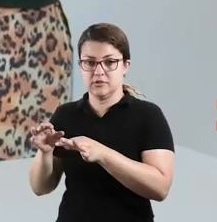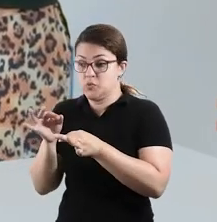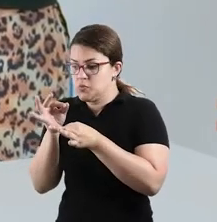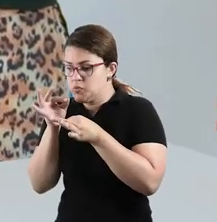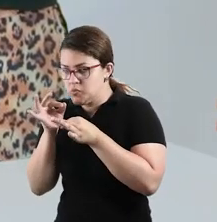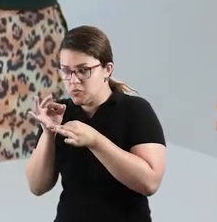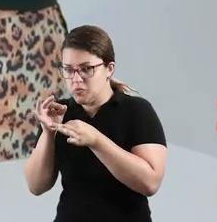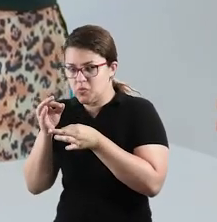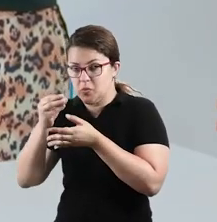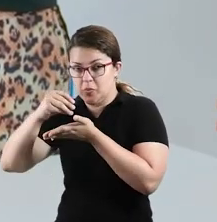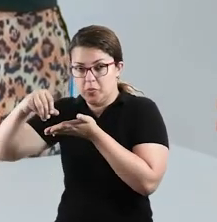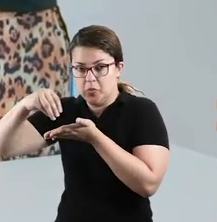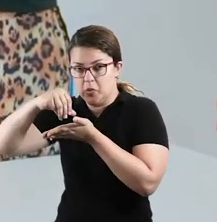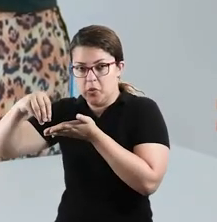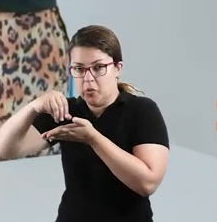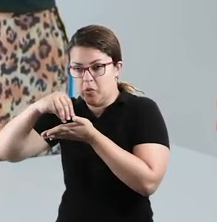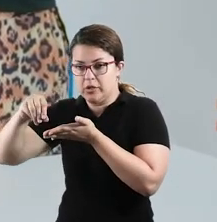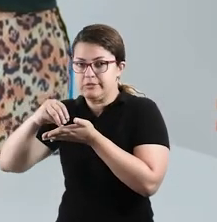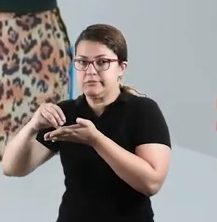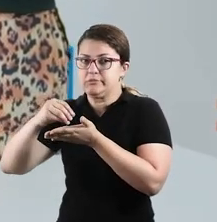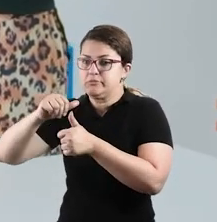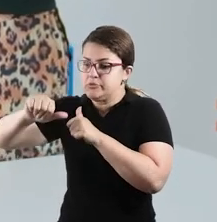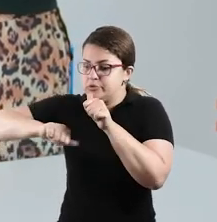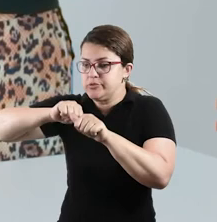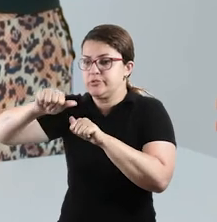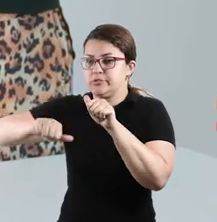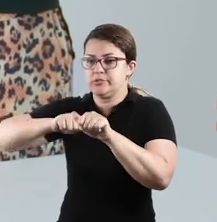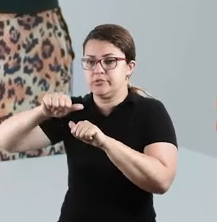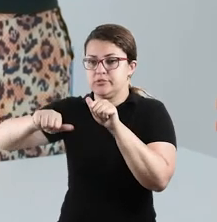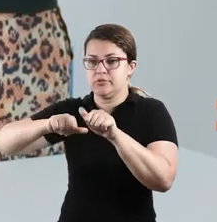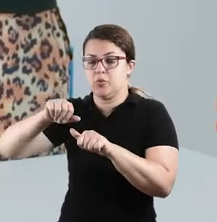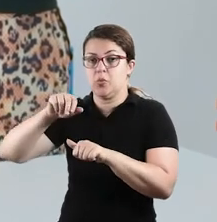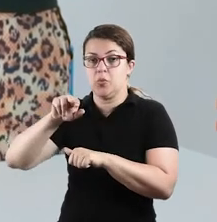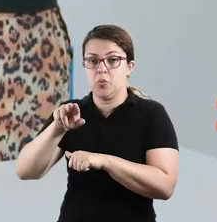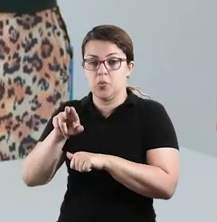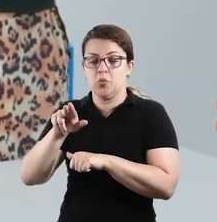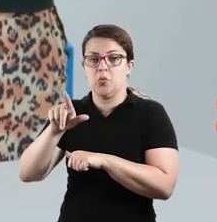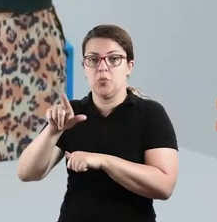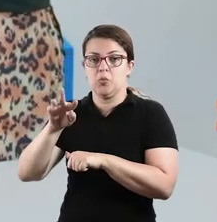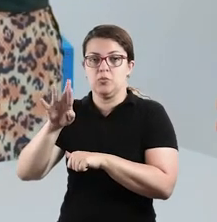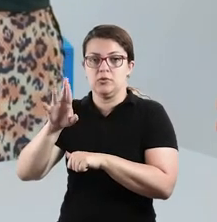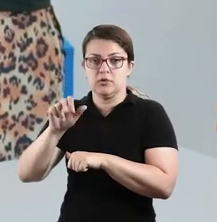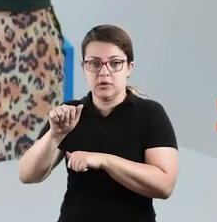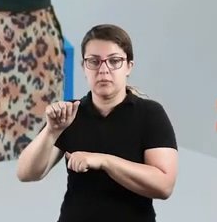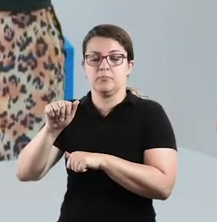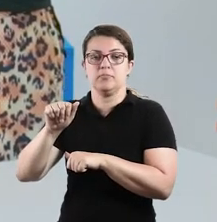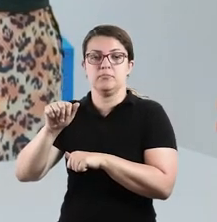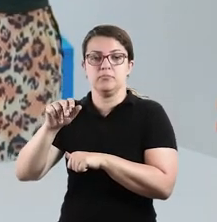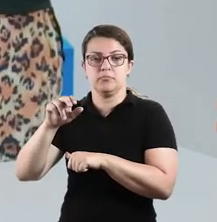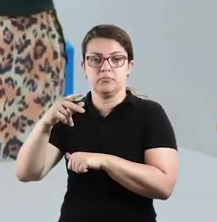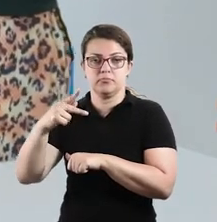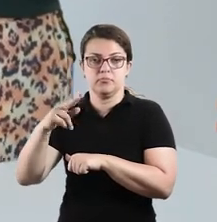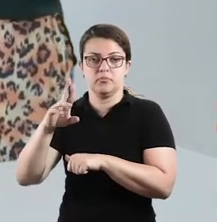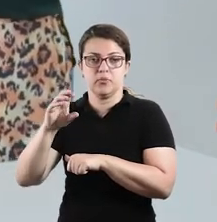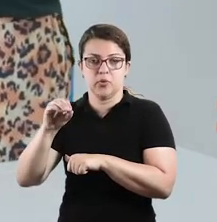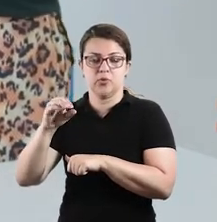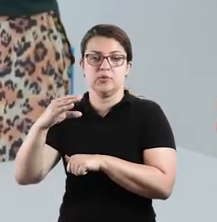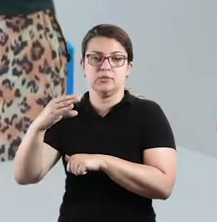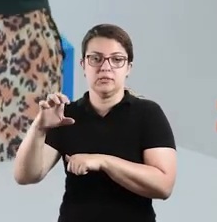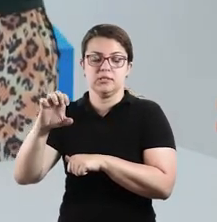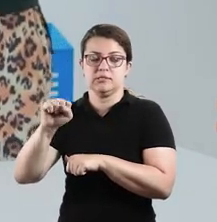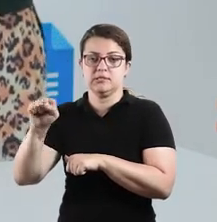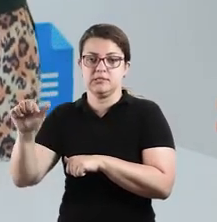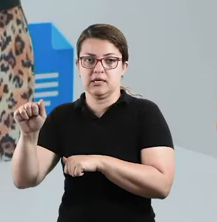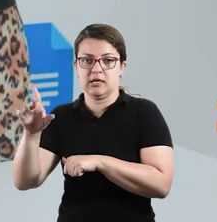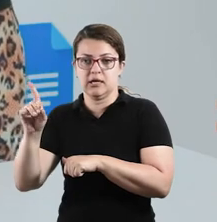de abacaxi em pó, ele passa por um processo muito grande, nós chamamos de ultraprocessado, para transformar o abacaxi que você viu em